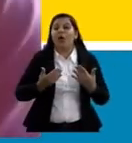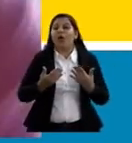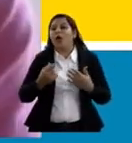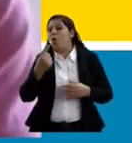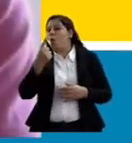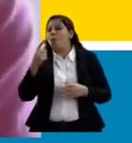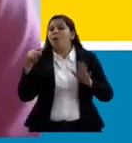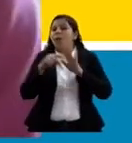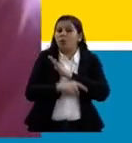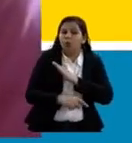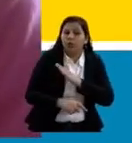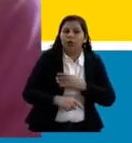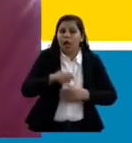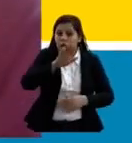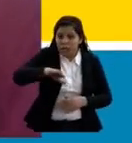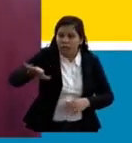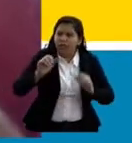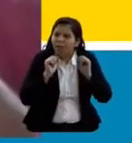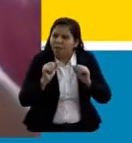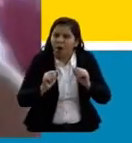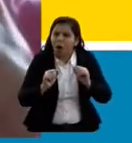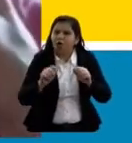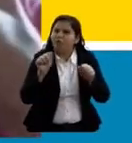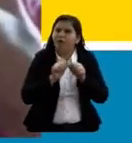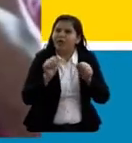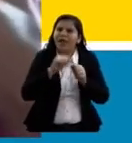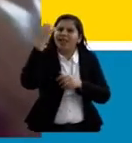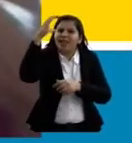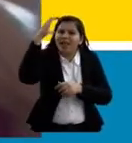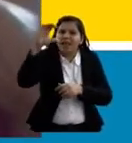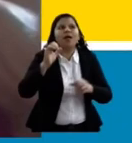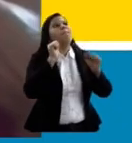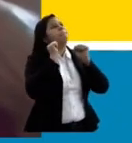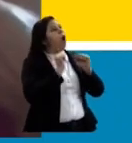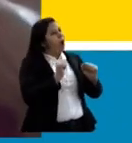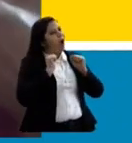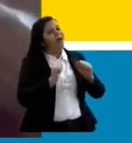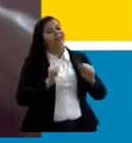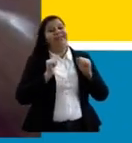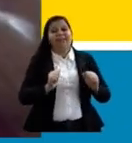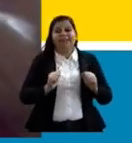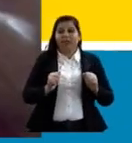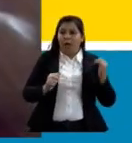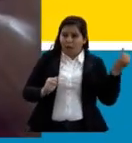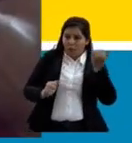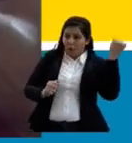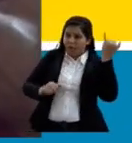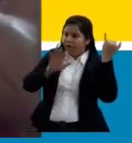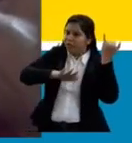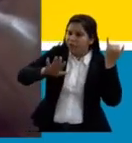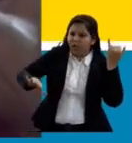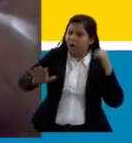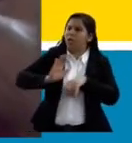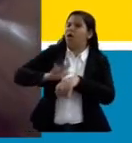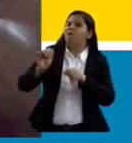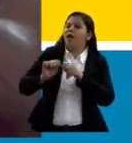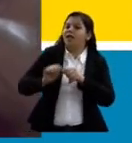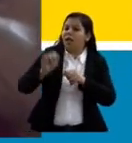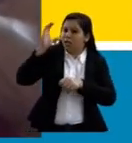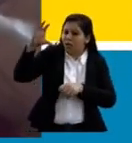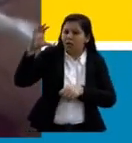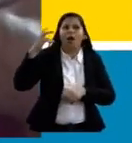Criança pode fazer ciência? Pode. Pode? É importante as crianças fazerem ciência? É importante.